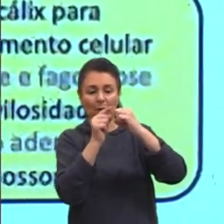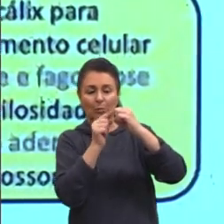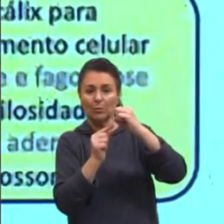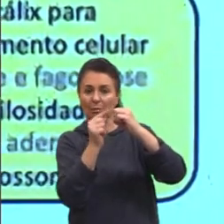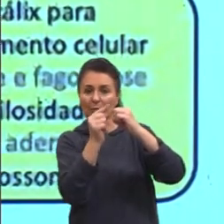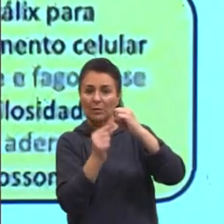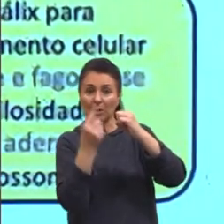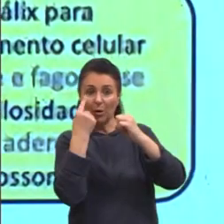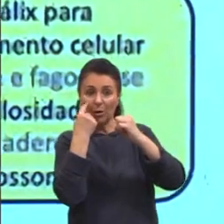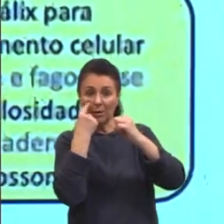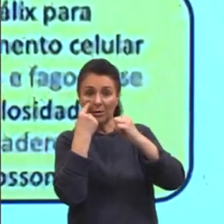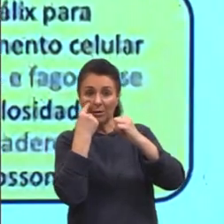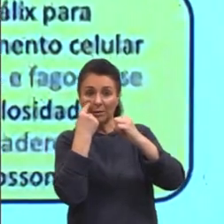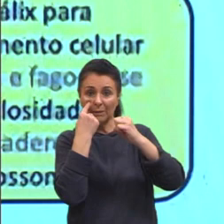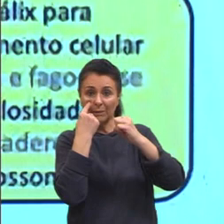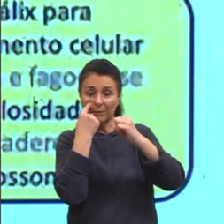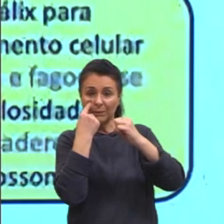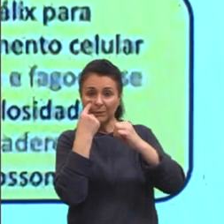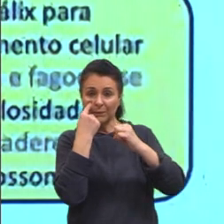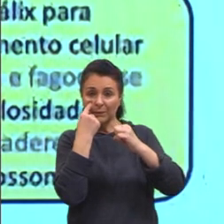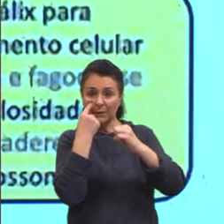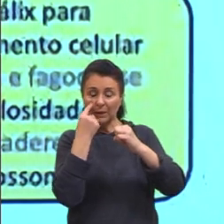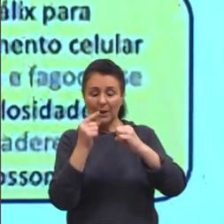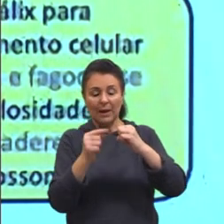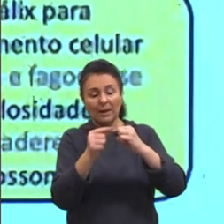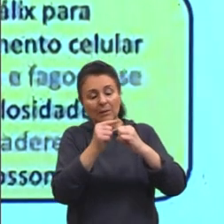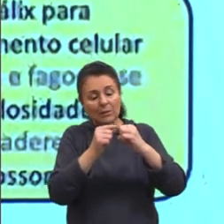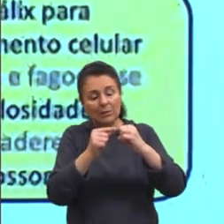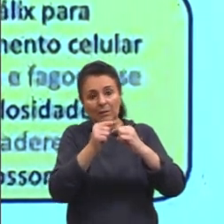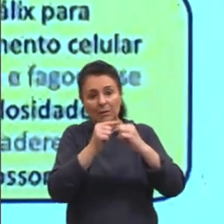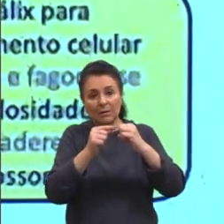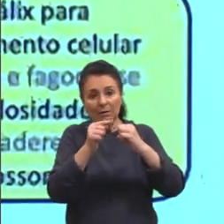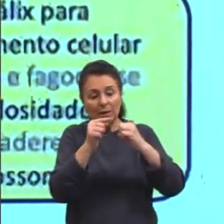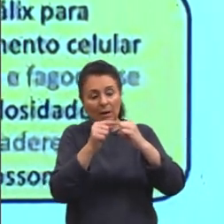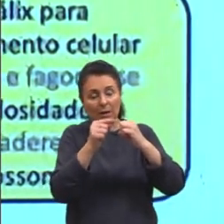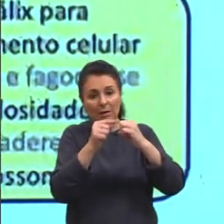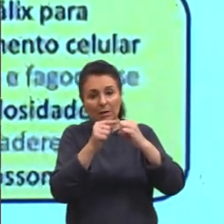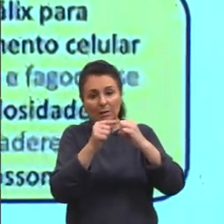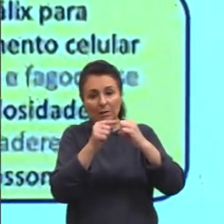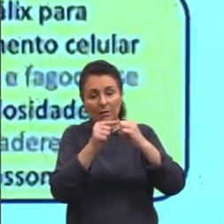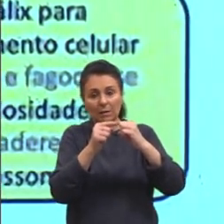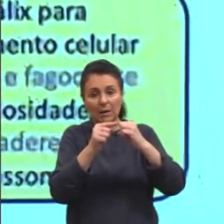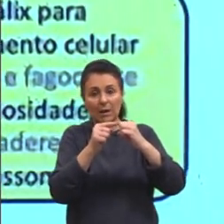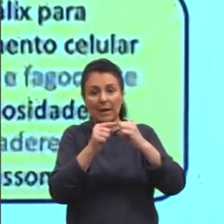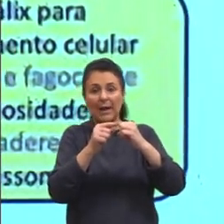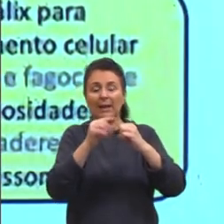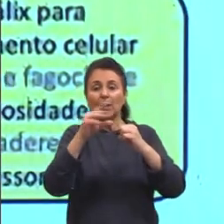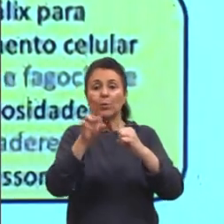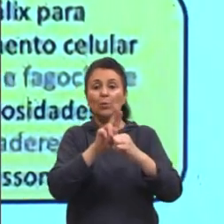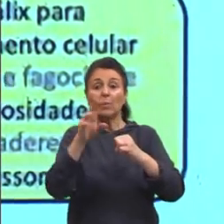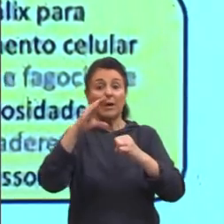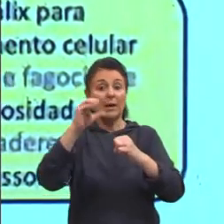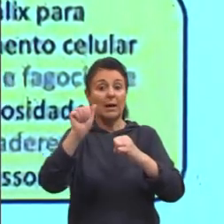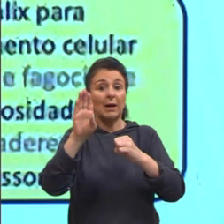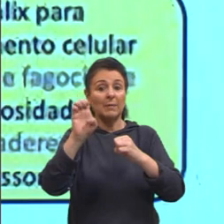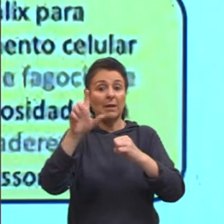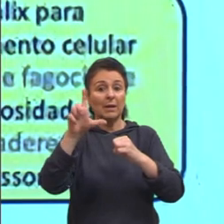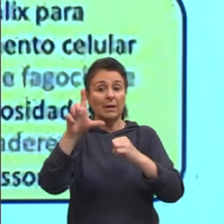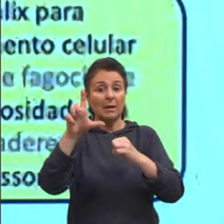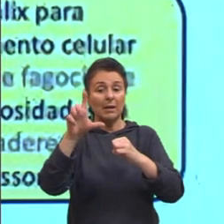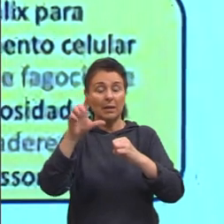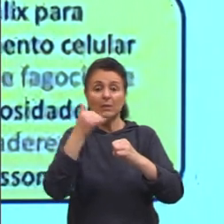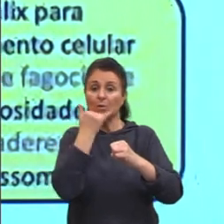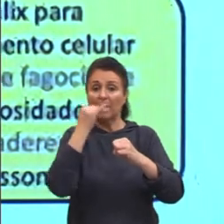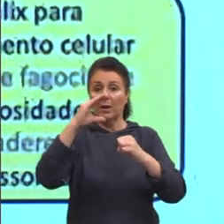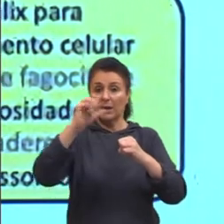perninhas. Então, essa bolinha aqui, ela é a cabeça, chamada cabeça, que é a cabeça